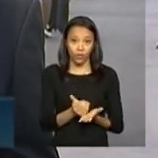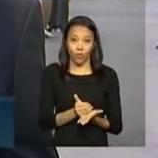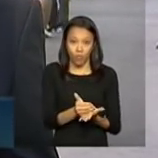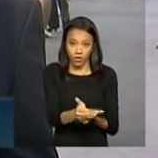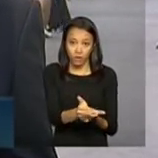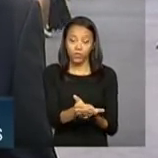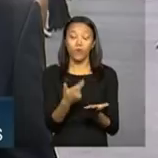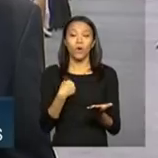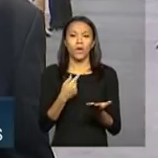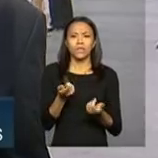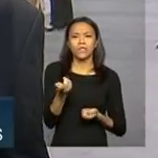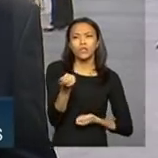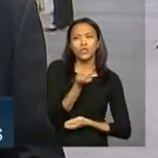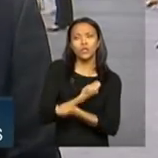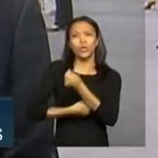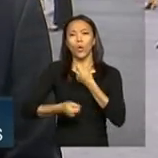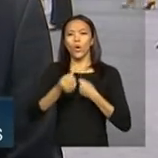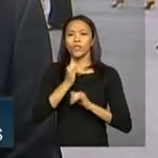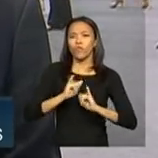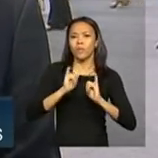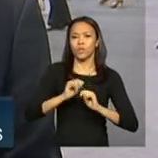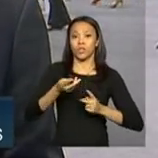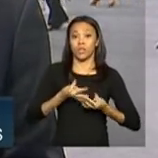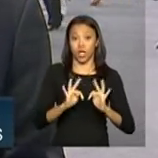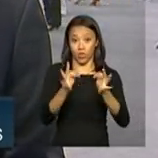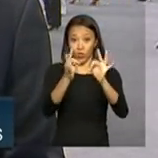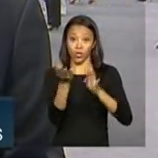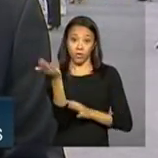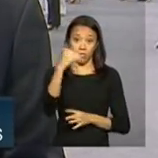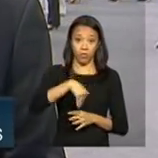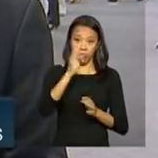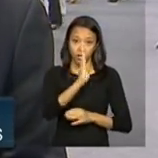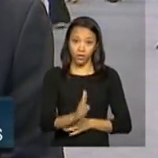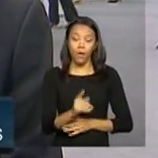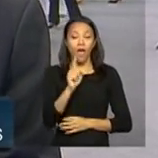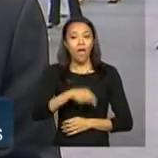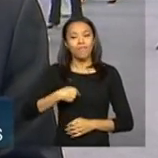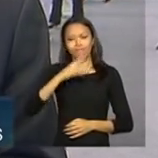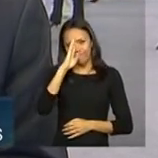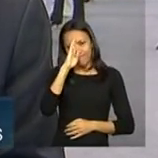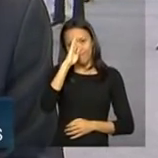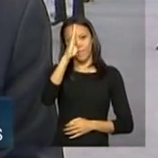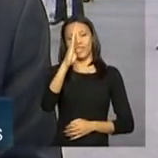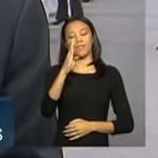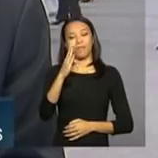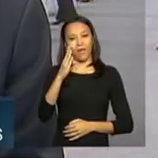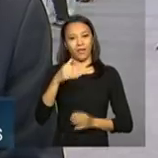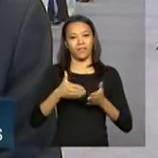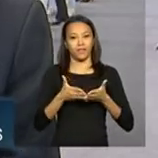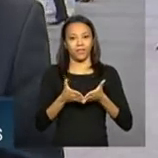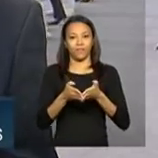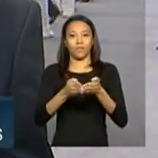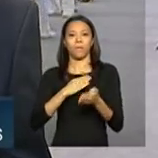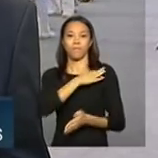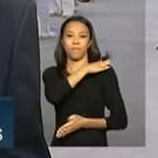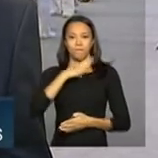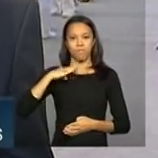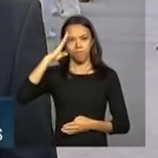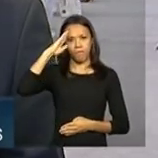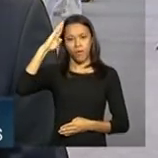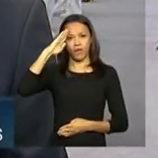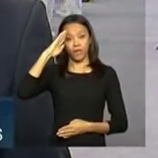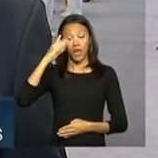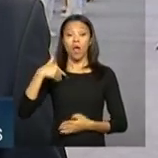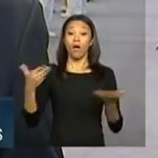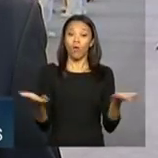transferência de tecnologia da França para o Brasil é considerada um dos principais pontos pela Marinha e é o que está permitindo